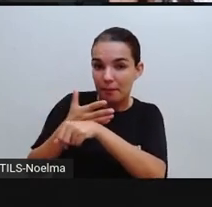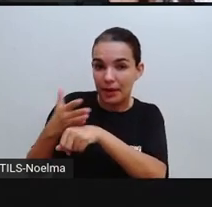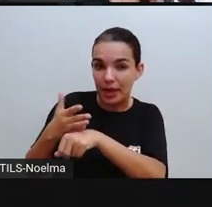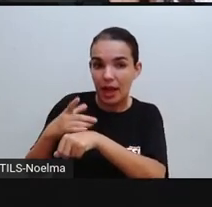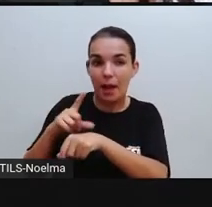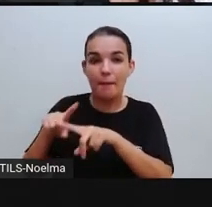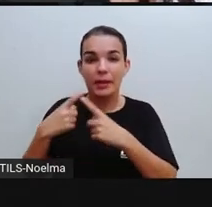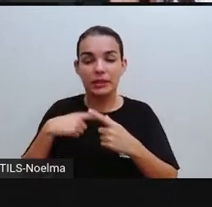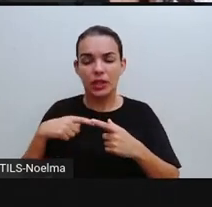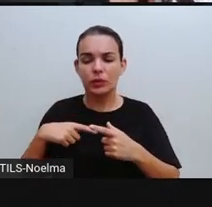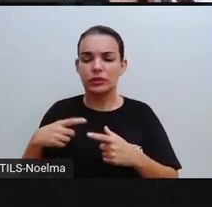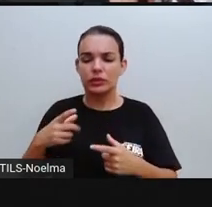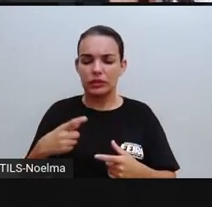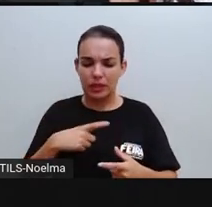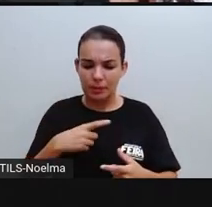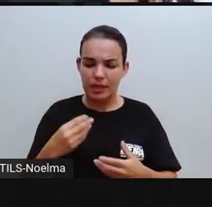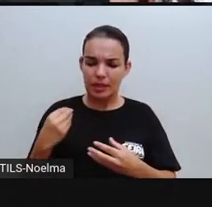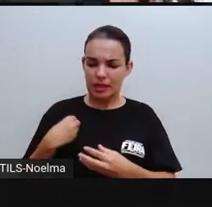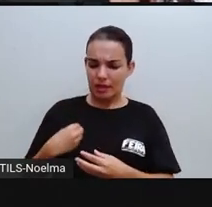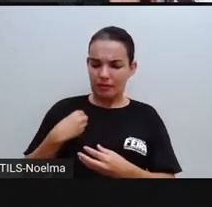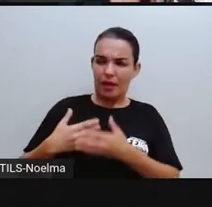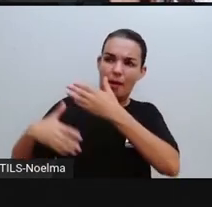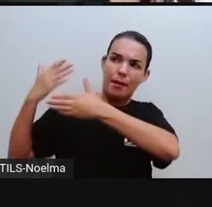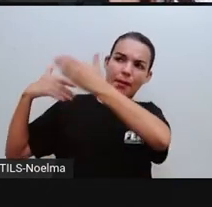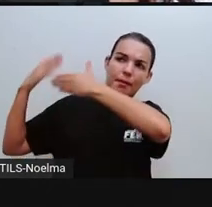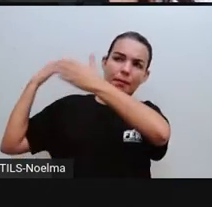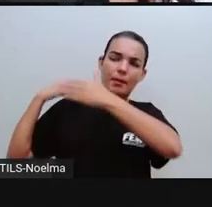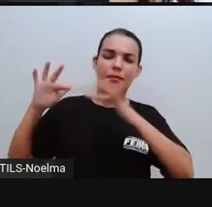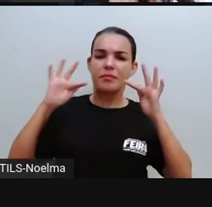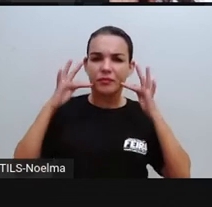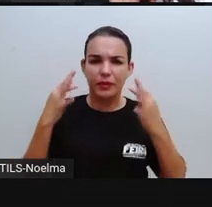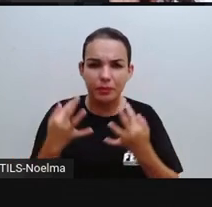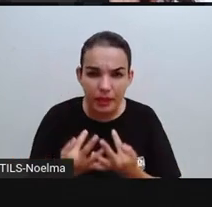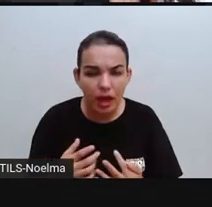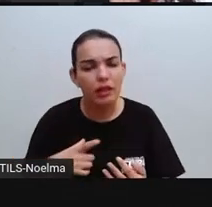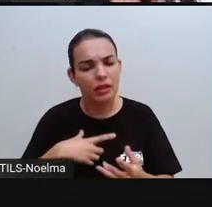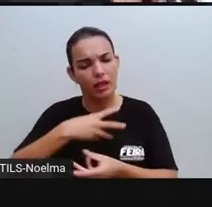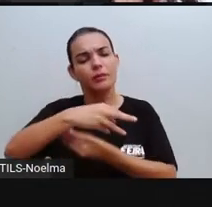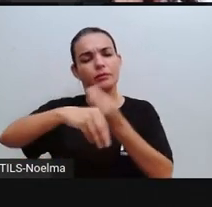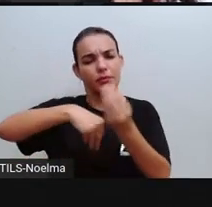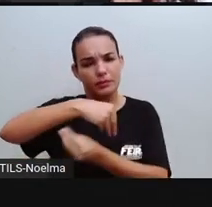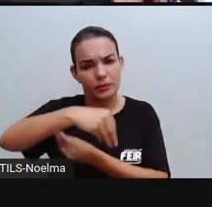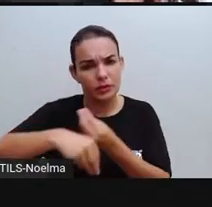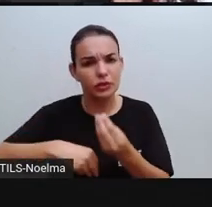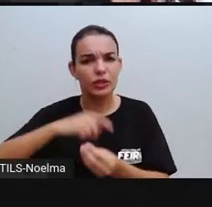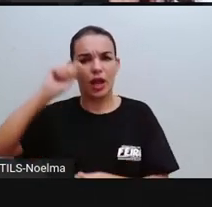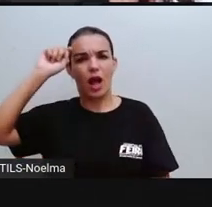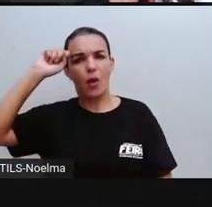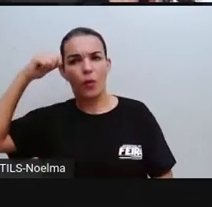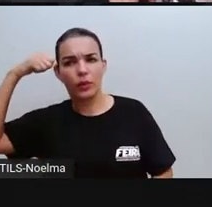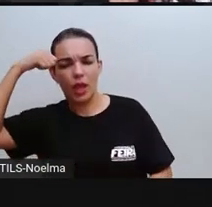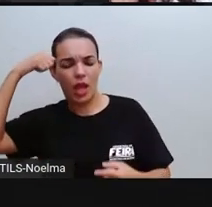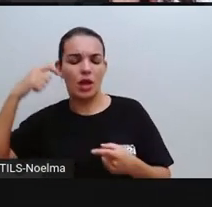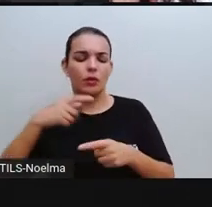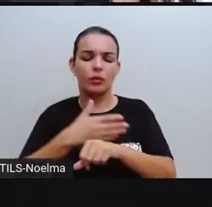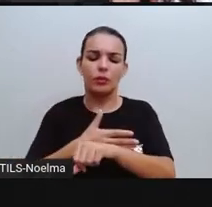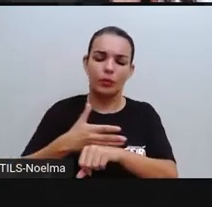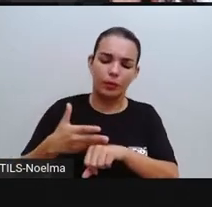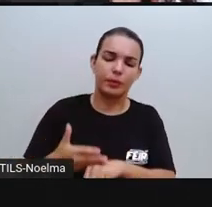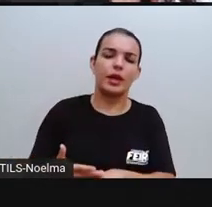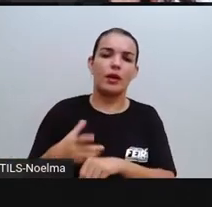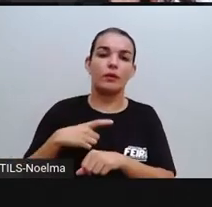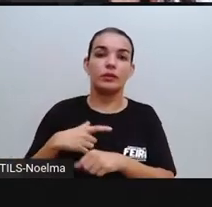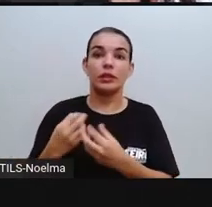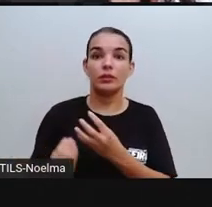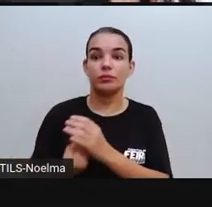momento da minha história, da história da minha família, dos meus antepassados, houve uma mistura aí do negro com o branco para dar origem